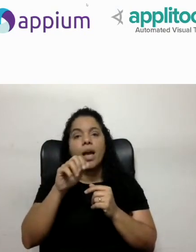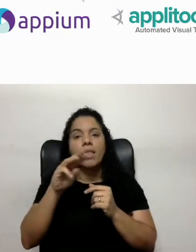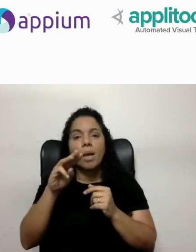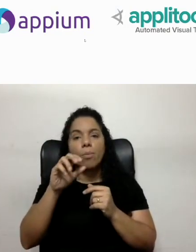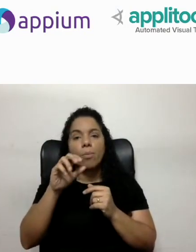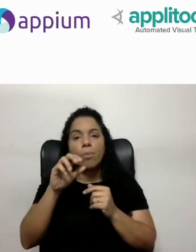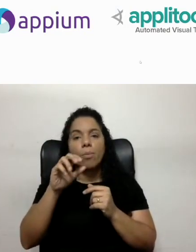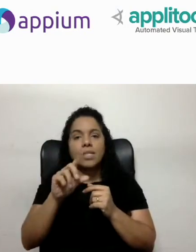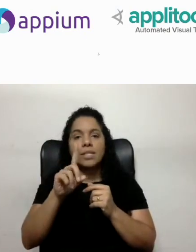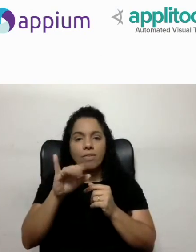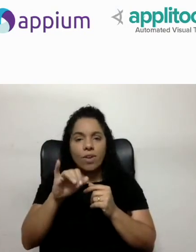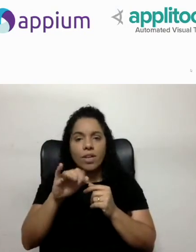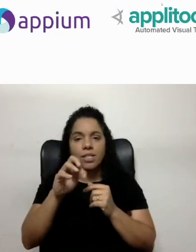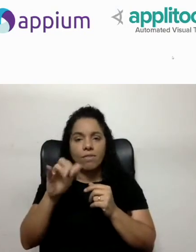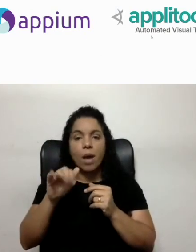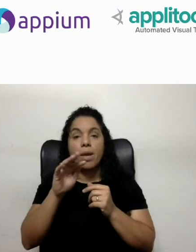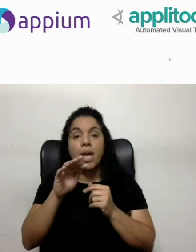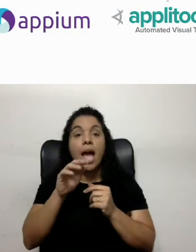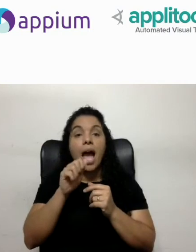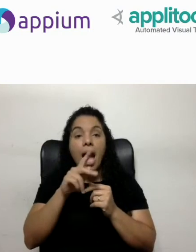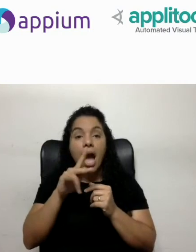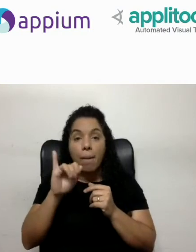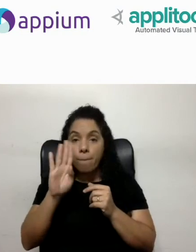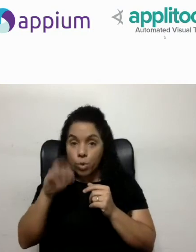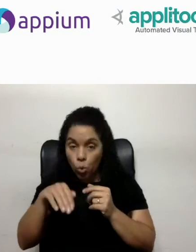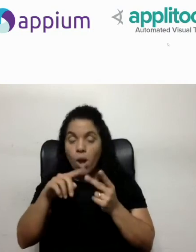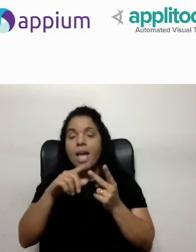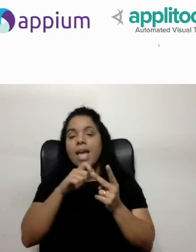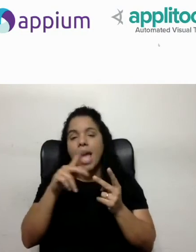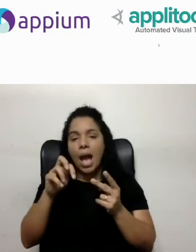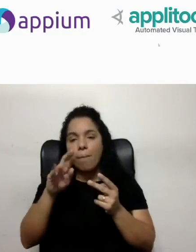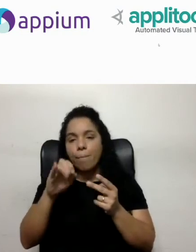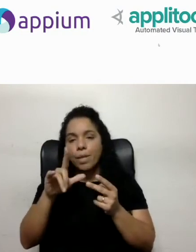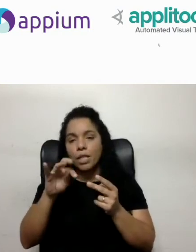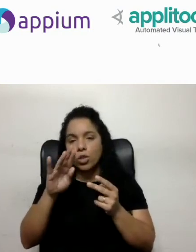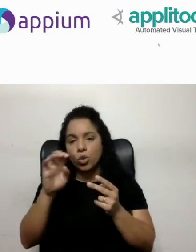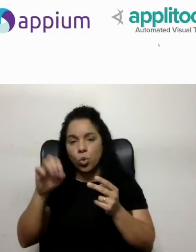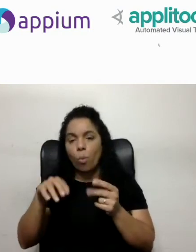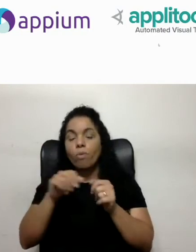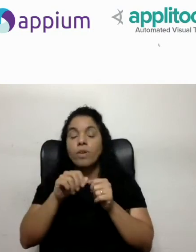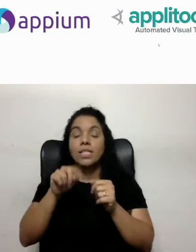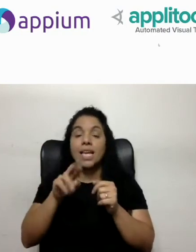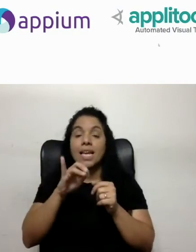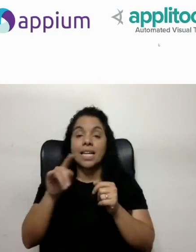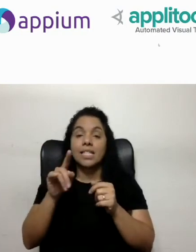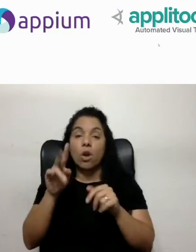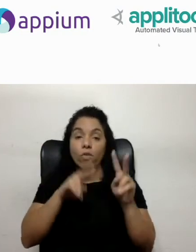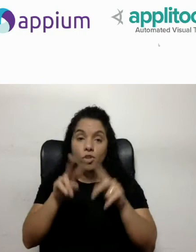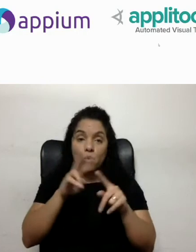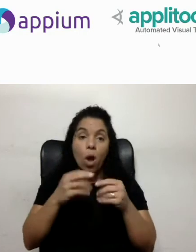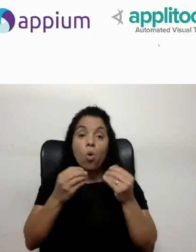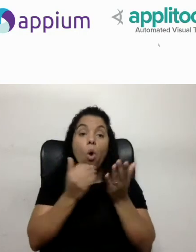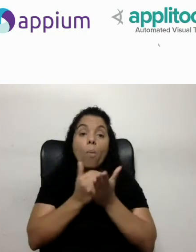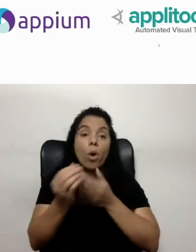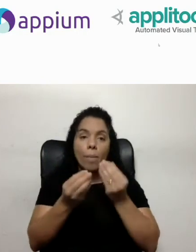Farms, o Appium e o Appium todos aqui para fazer a meia parte de teste de regressão visual, tá? Então, como é que a gente começa